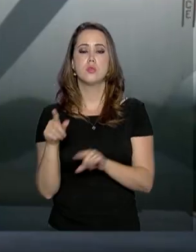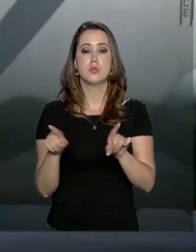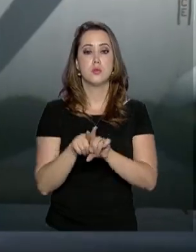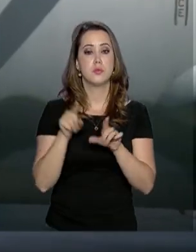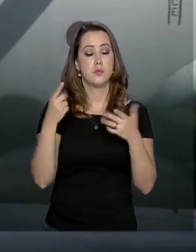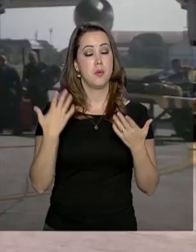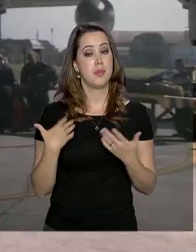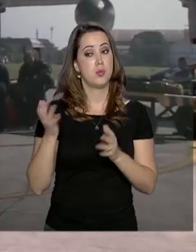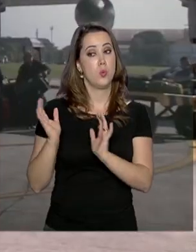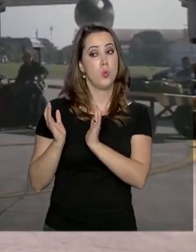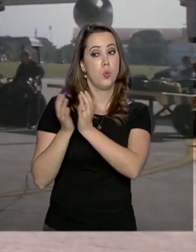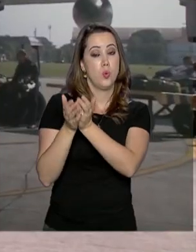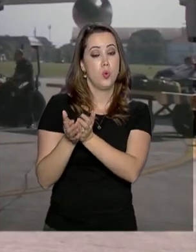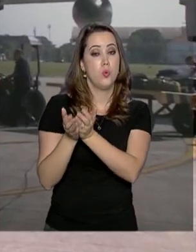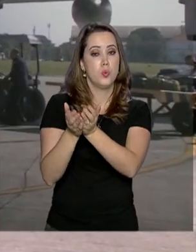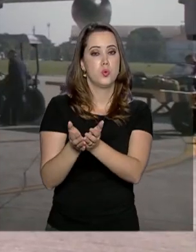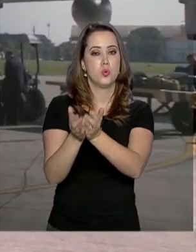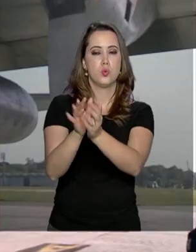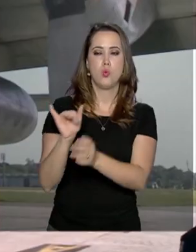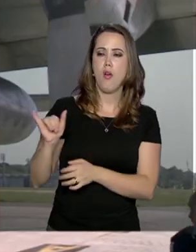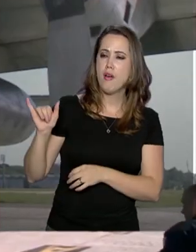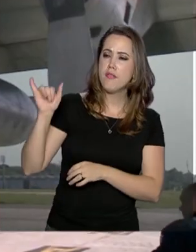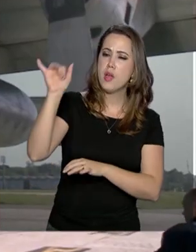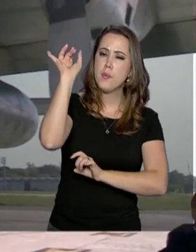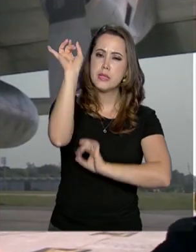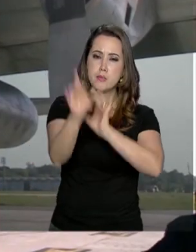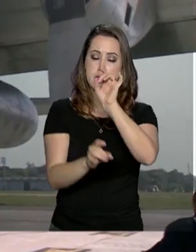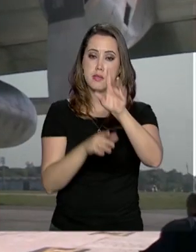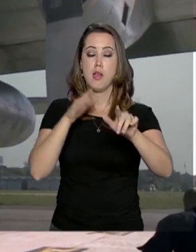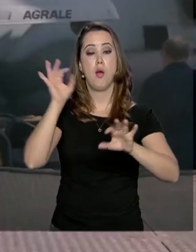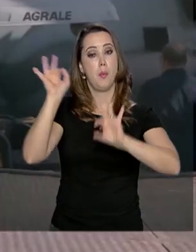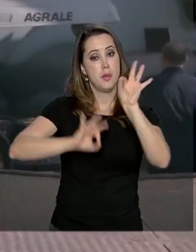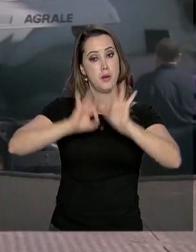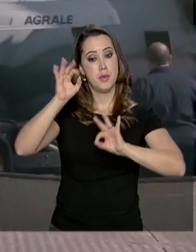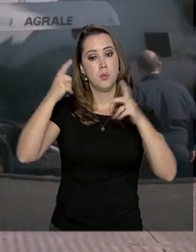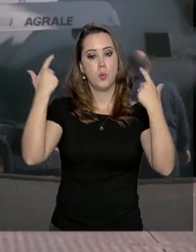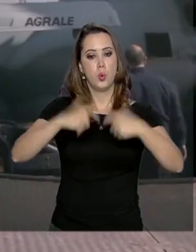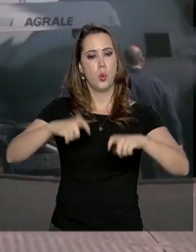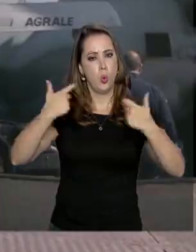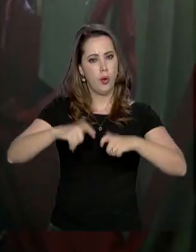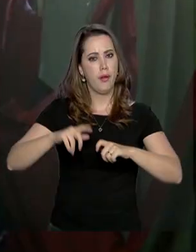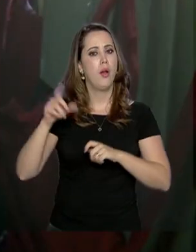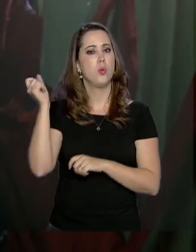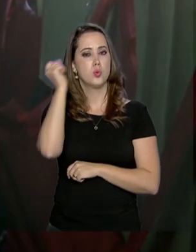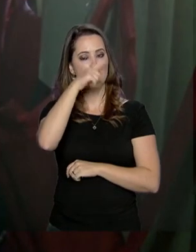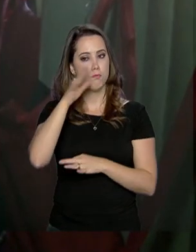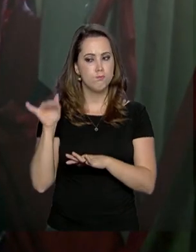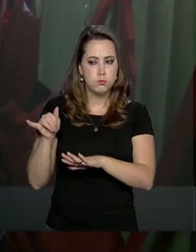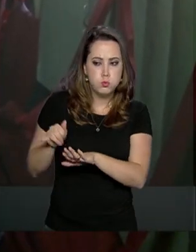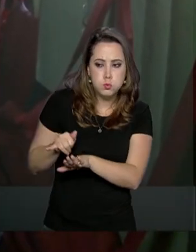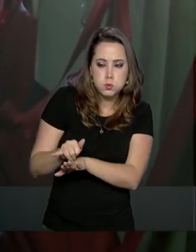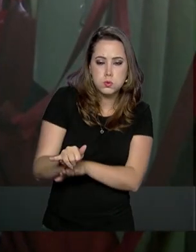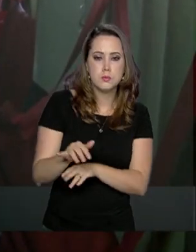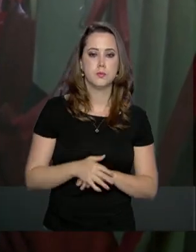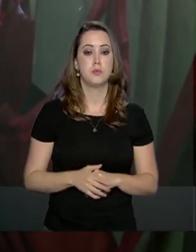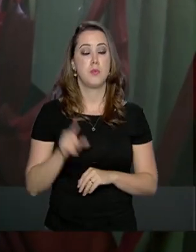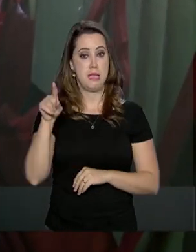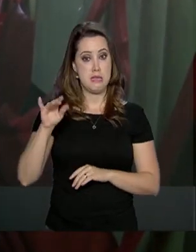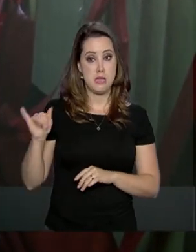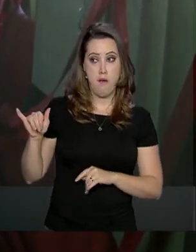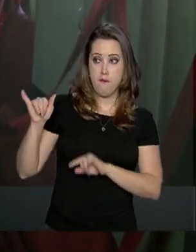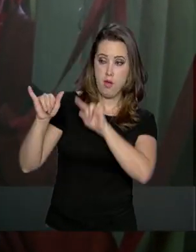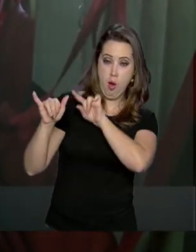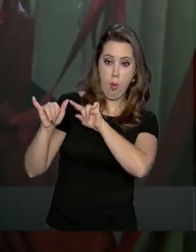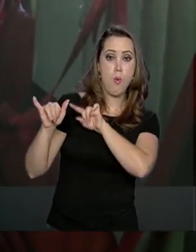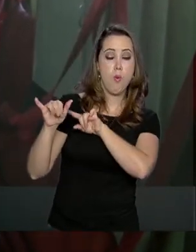E quem leva a nossa equipe é um avião especial, preparado para um destino nada comum. O Hércules C-130 é a